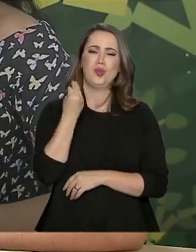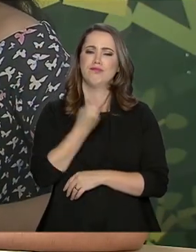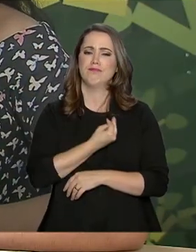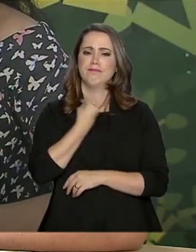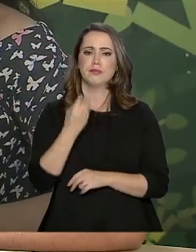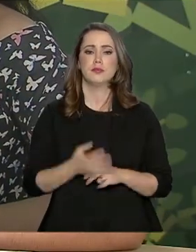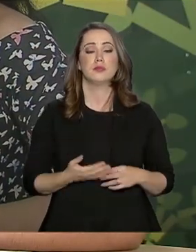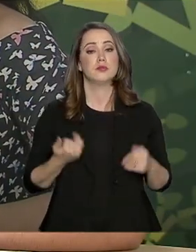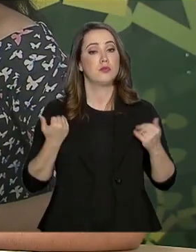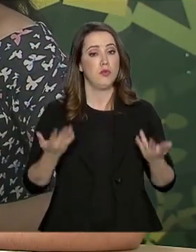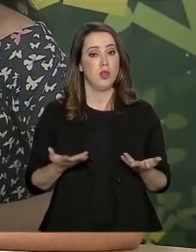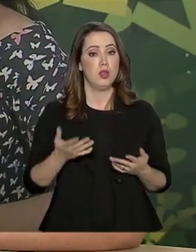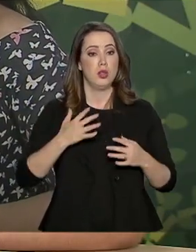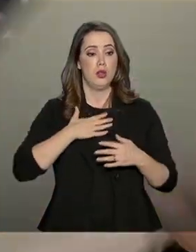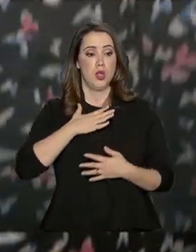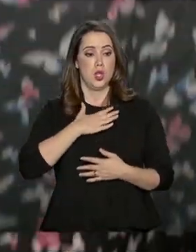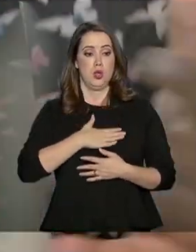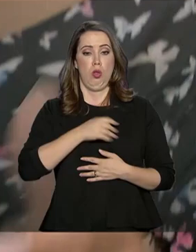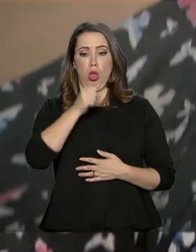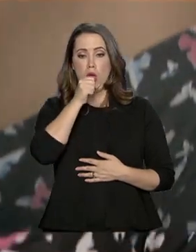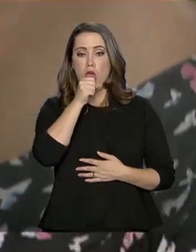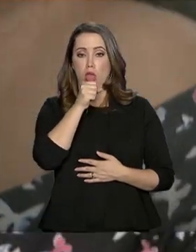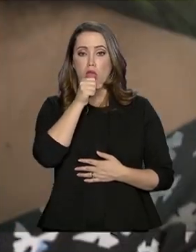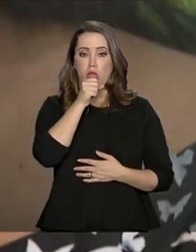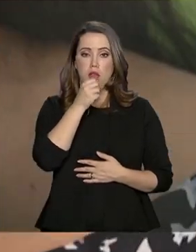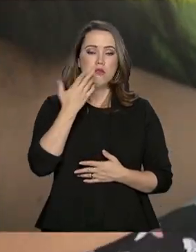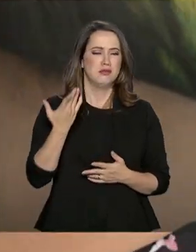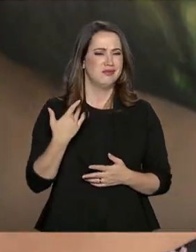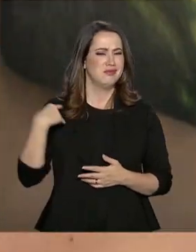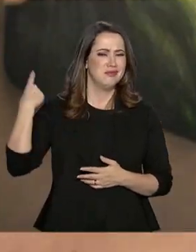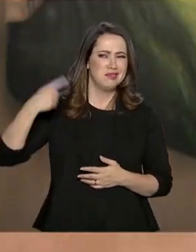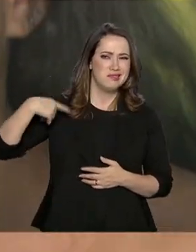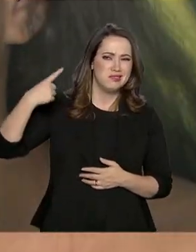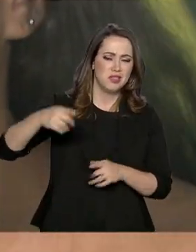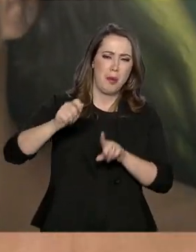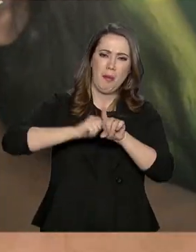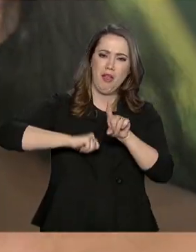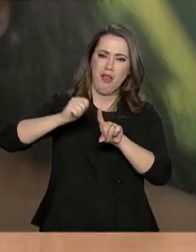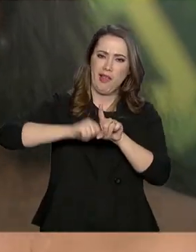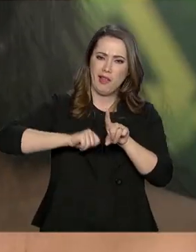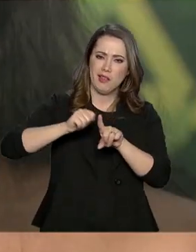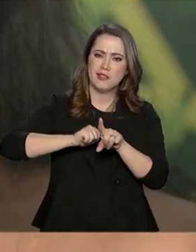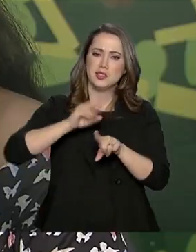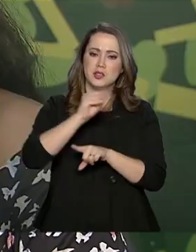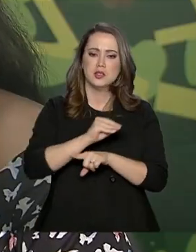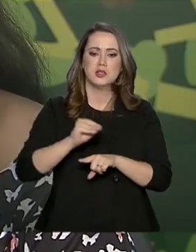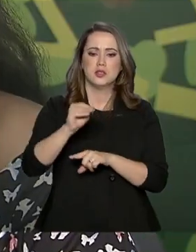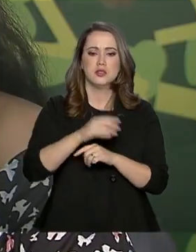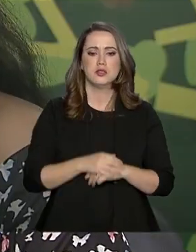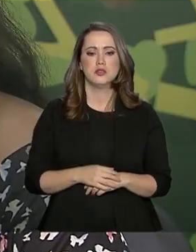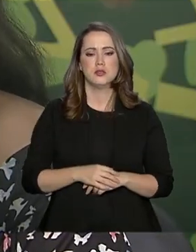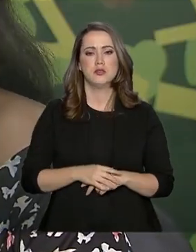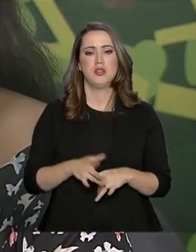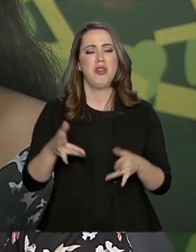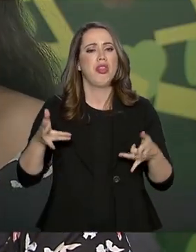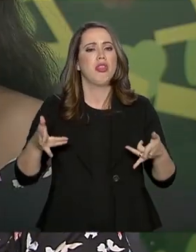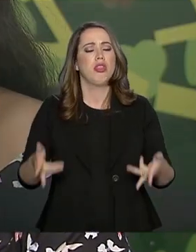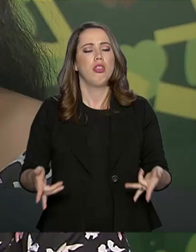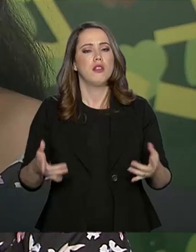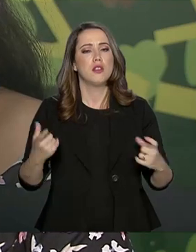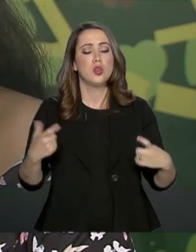sua vida. Com tuberculose, ela passou meses em tratamento até ficar curada. Me internei no hospital público.